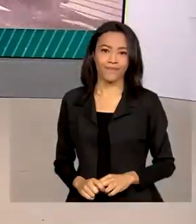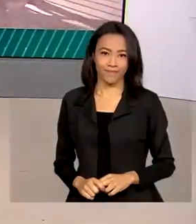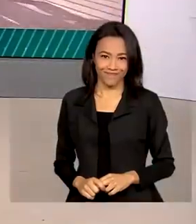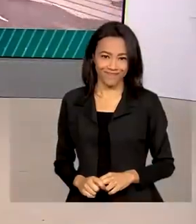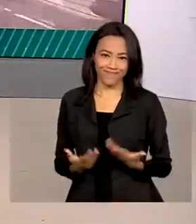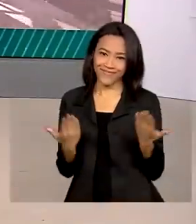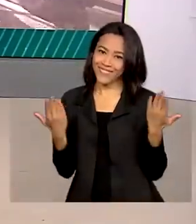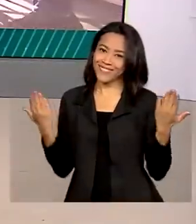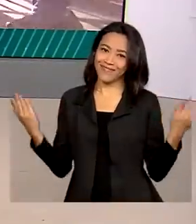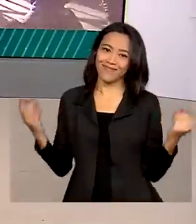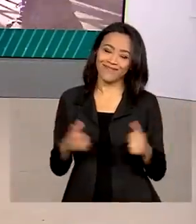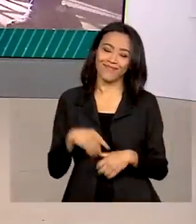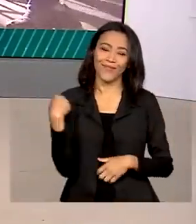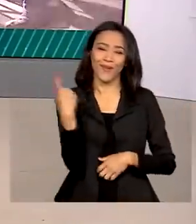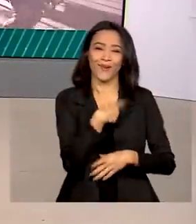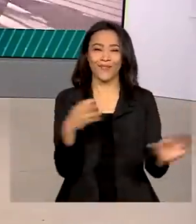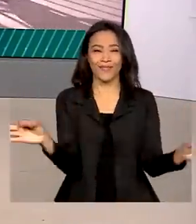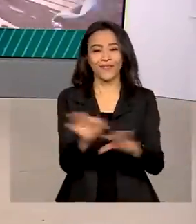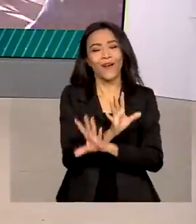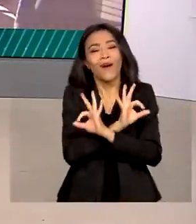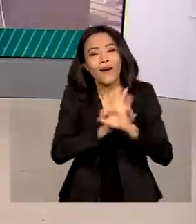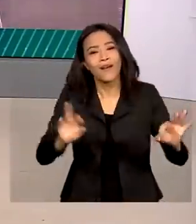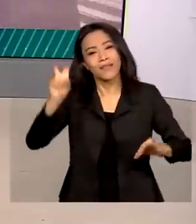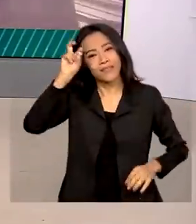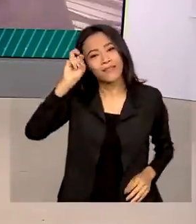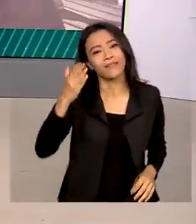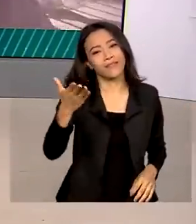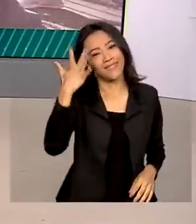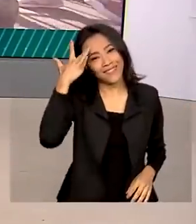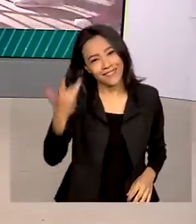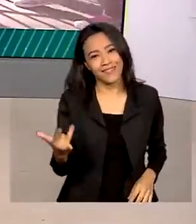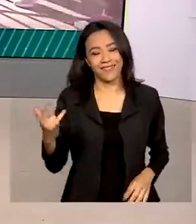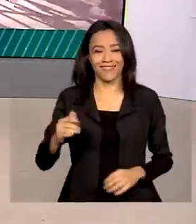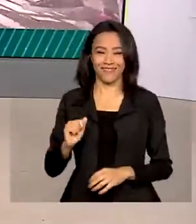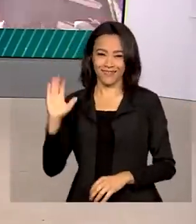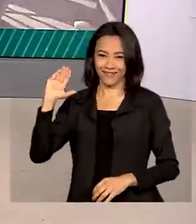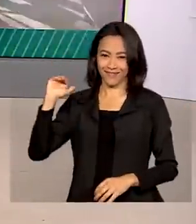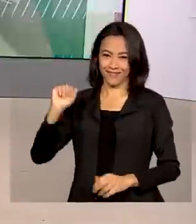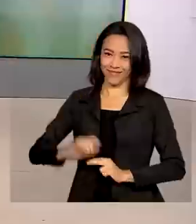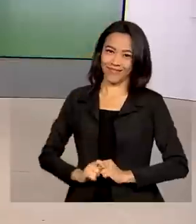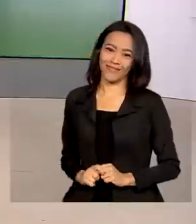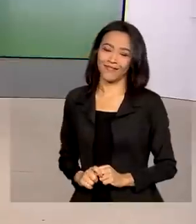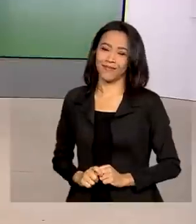É isso, a gente fica por aqui. Uma ótima quinta-feira para você. Até amanhã. Tchau.